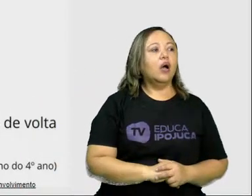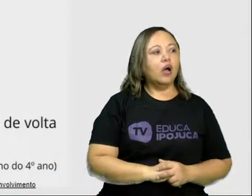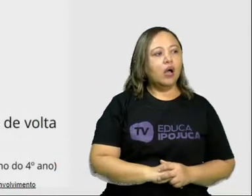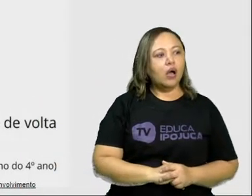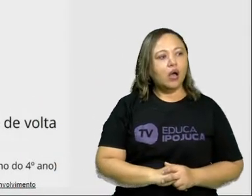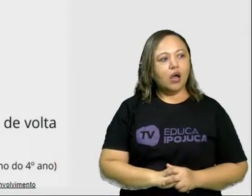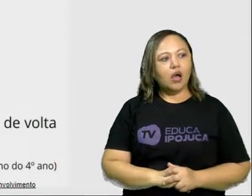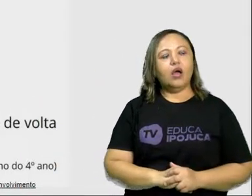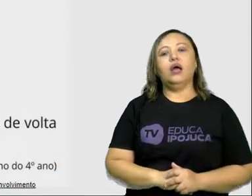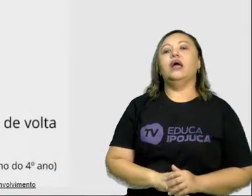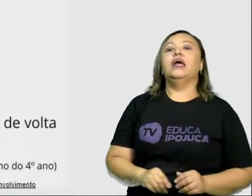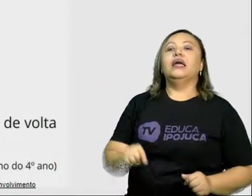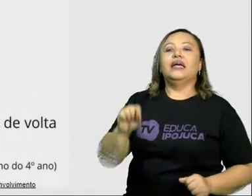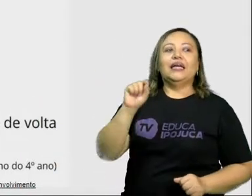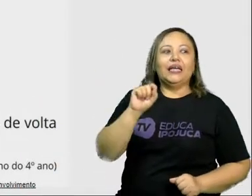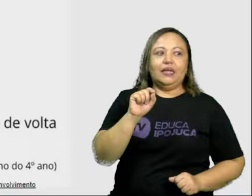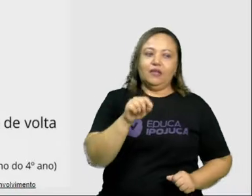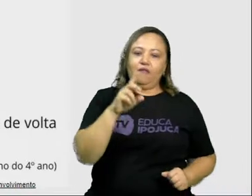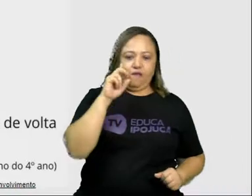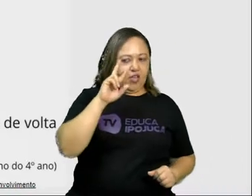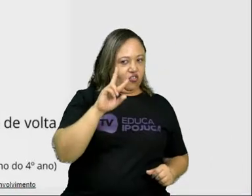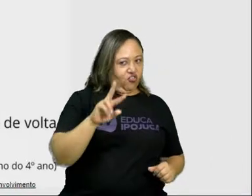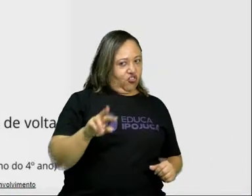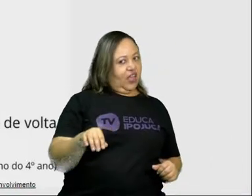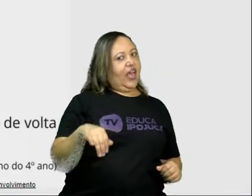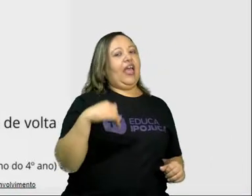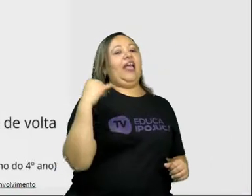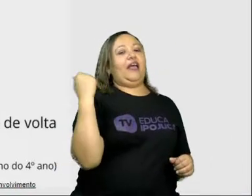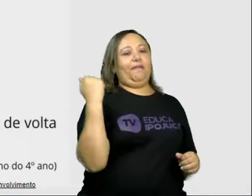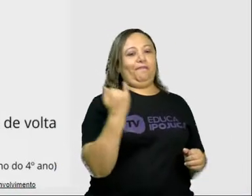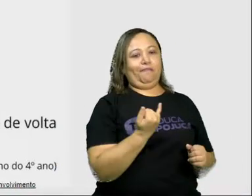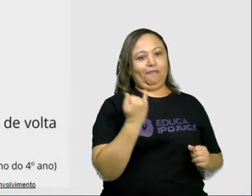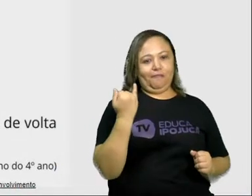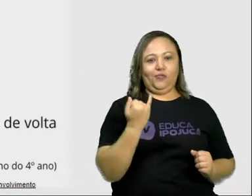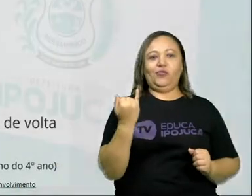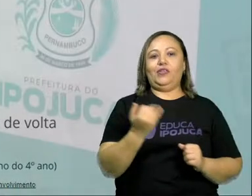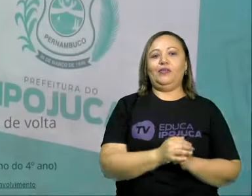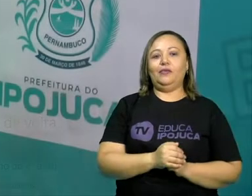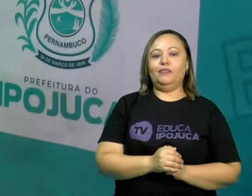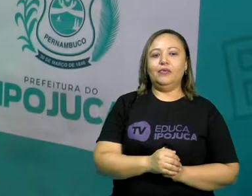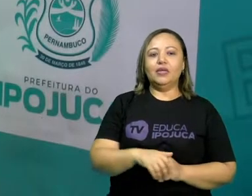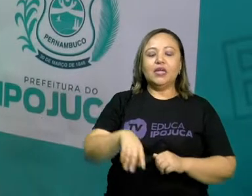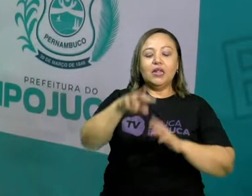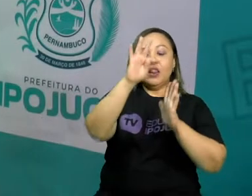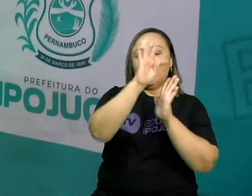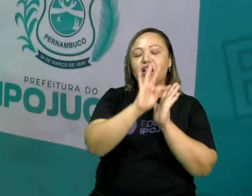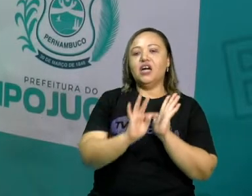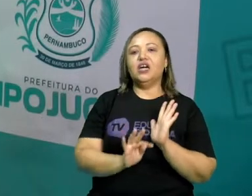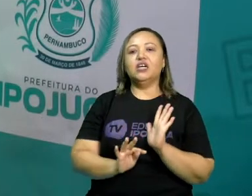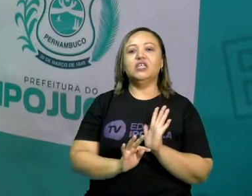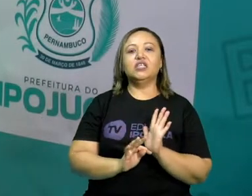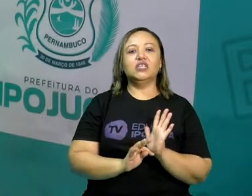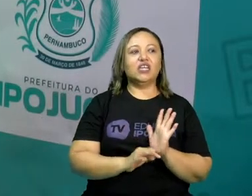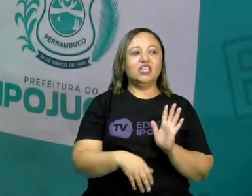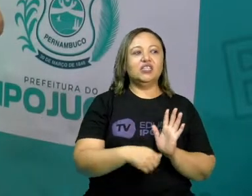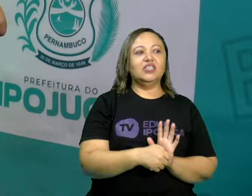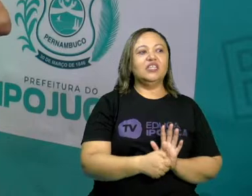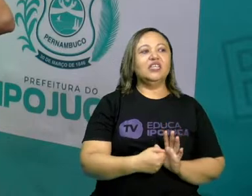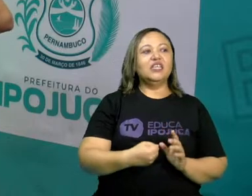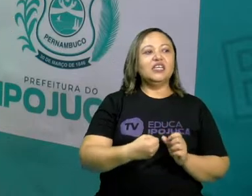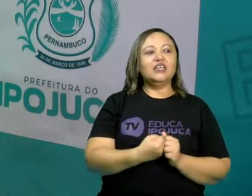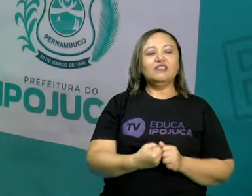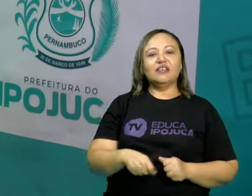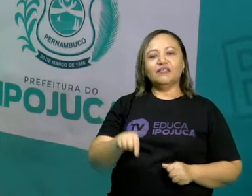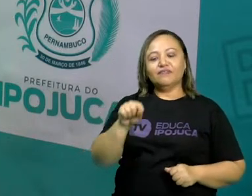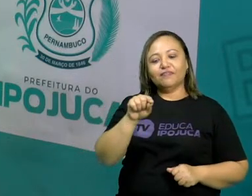de quarto ano. Veja só que interessante esse nosso texto. Esse nosso texto,